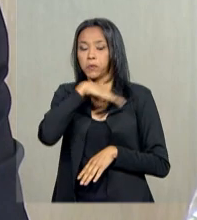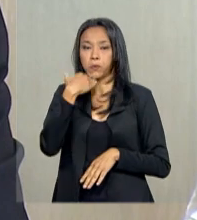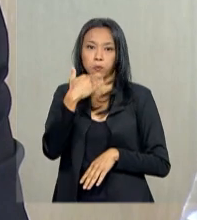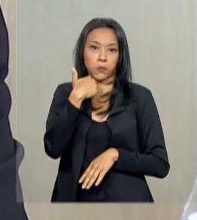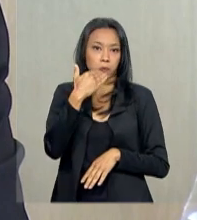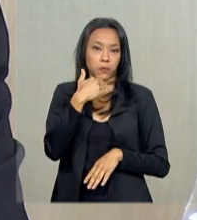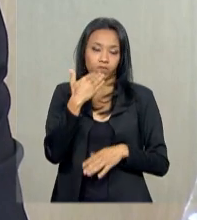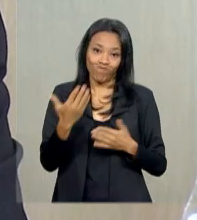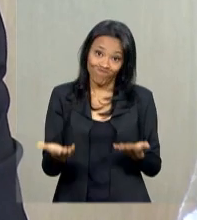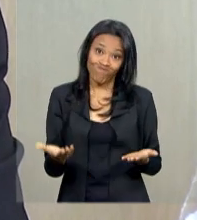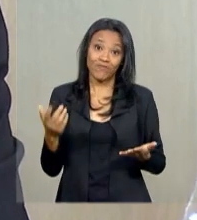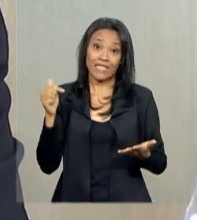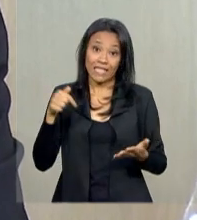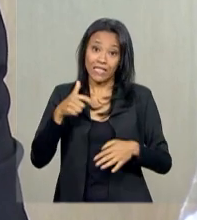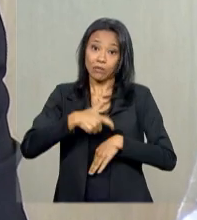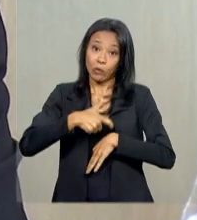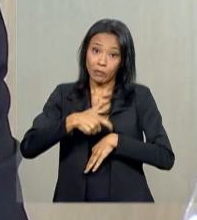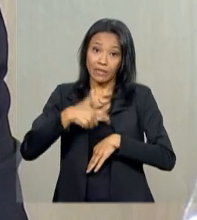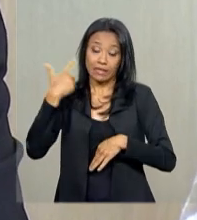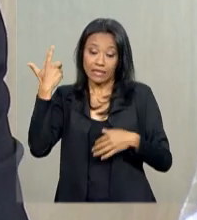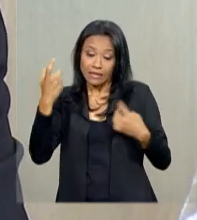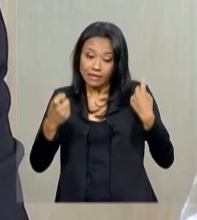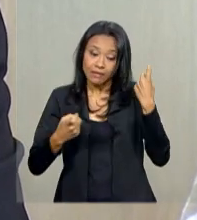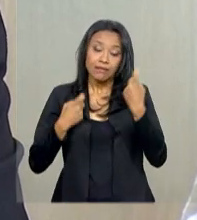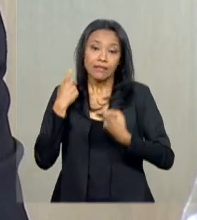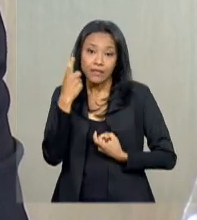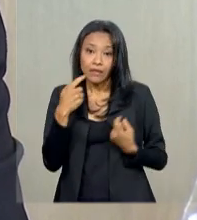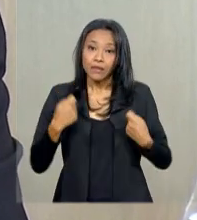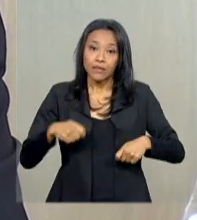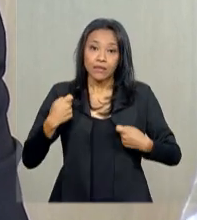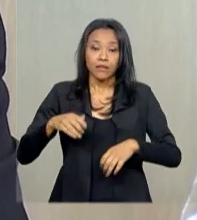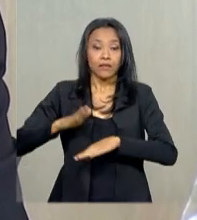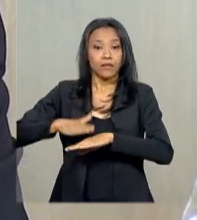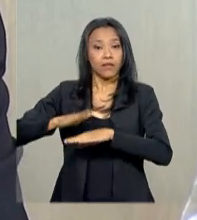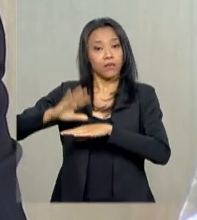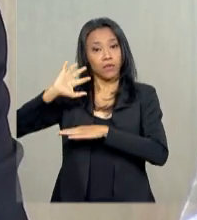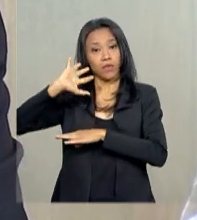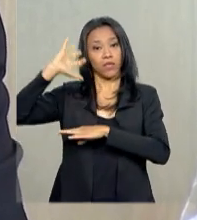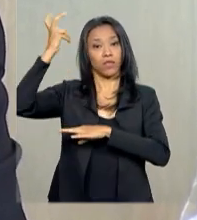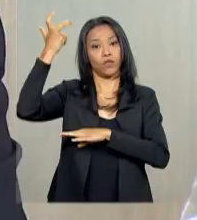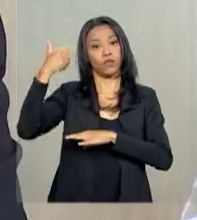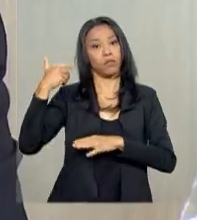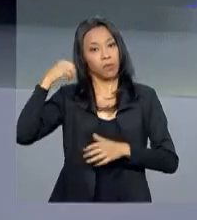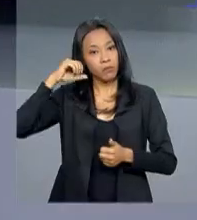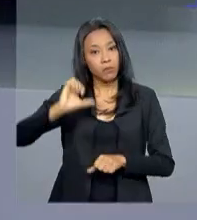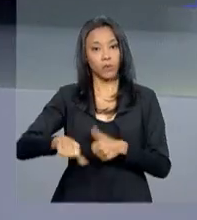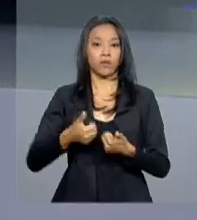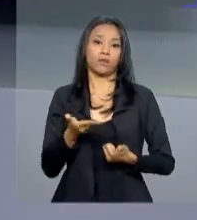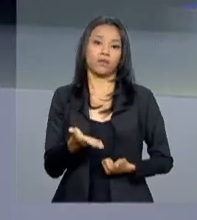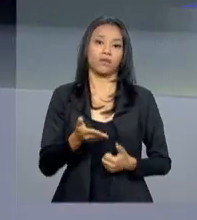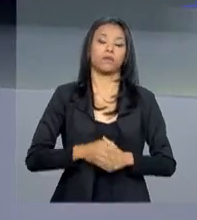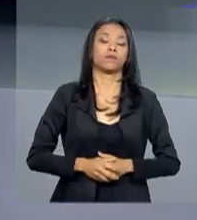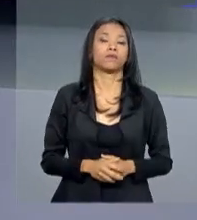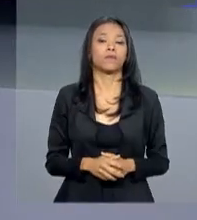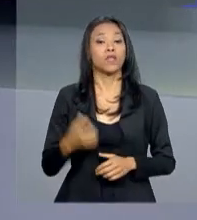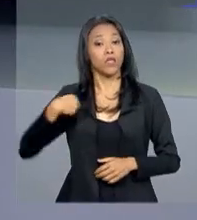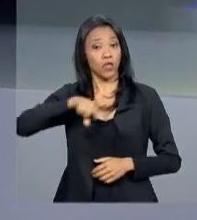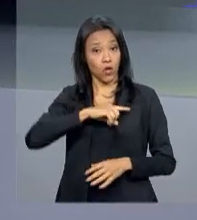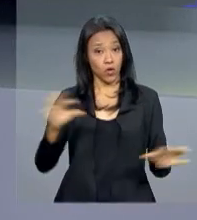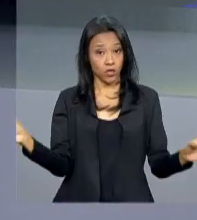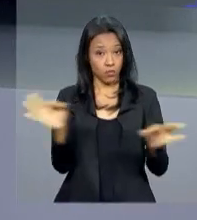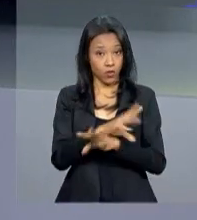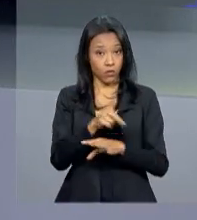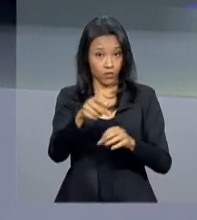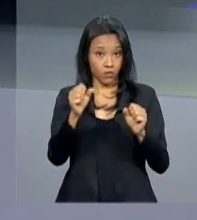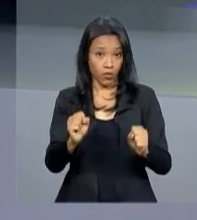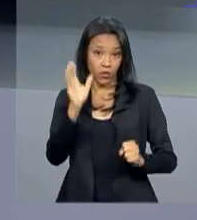este momento que nós precisamos tomar uma decisão enquanto nação para a transformação. Nós ficamos por aqui,